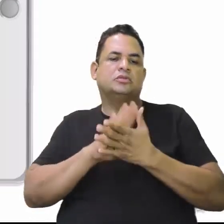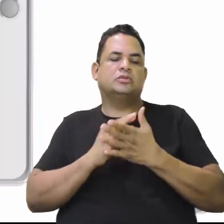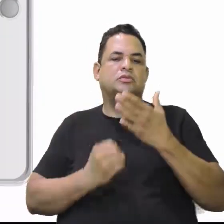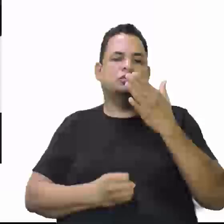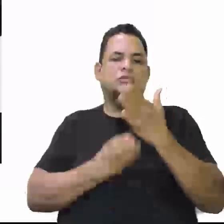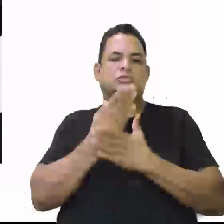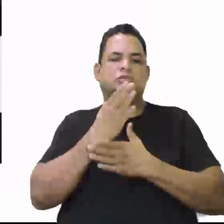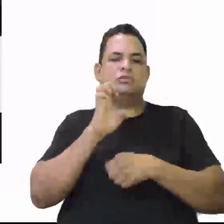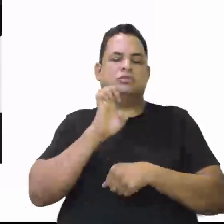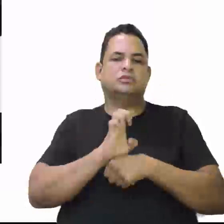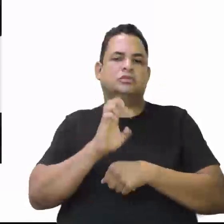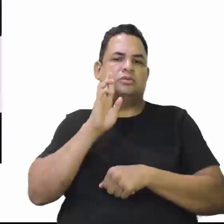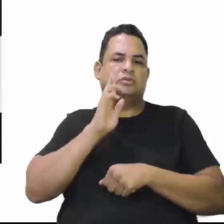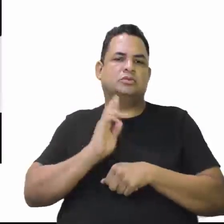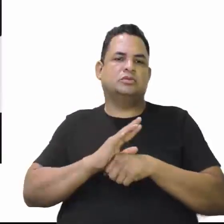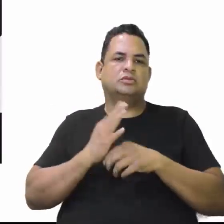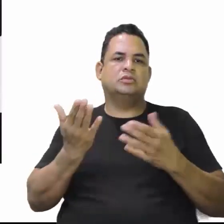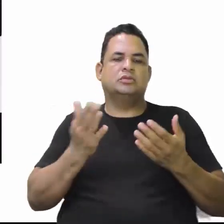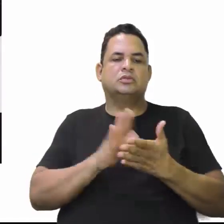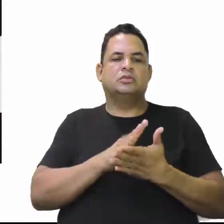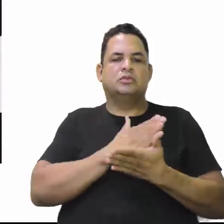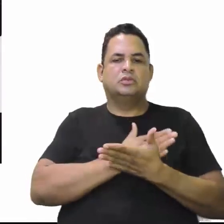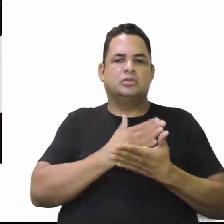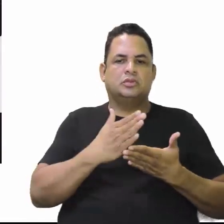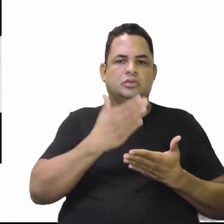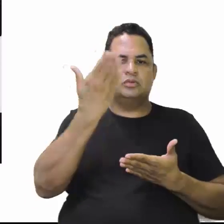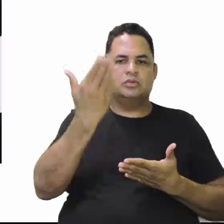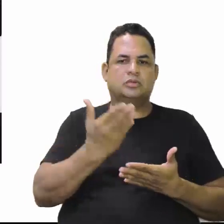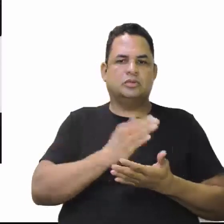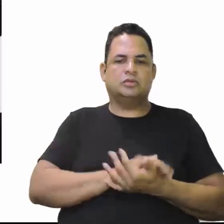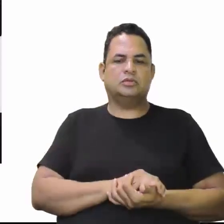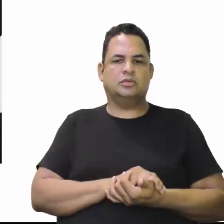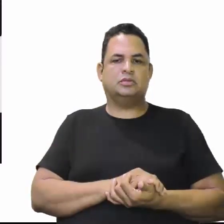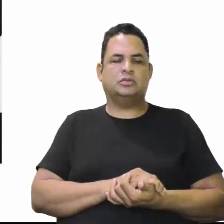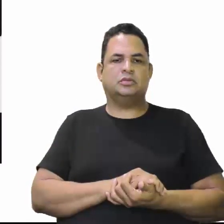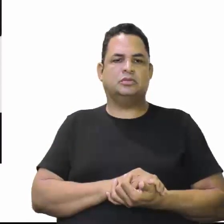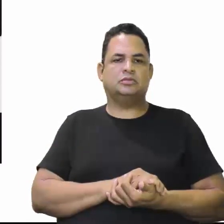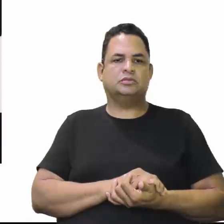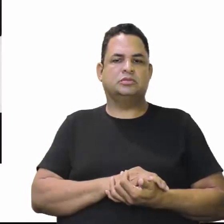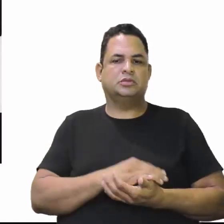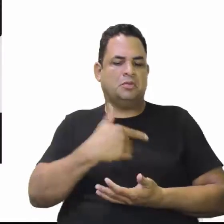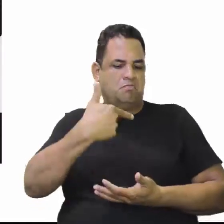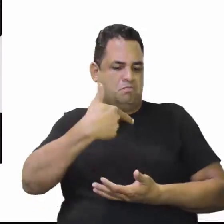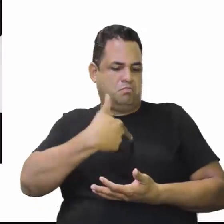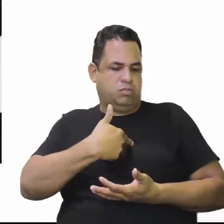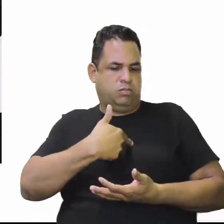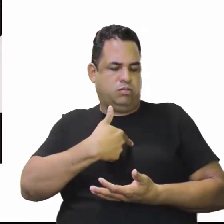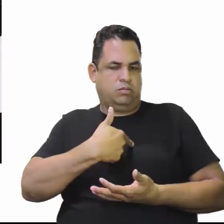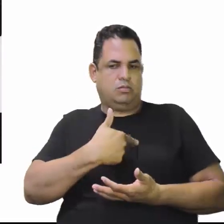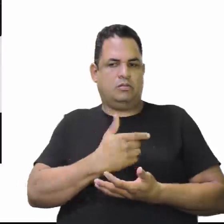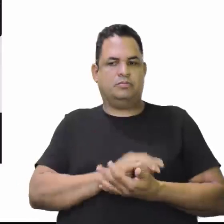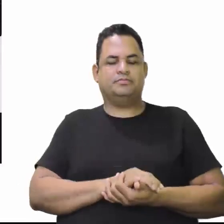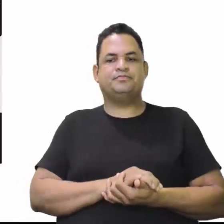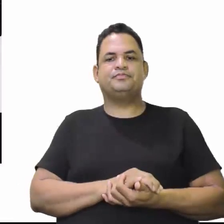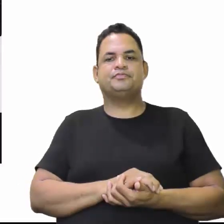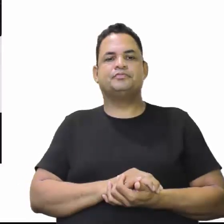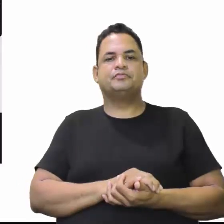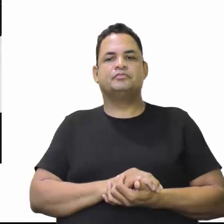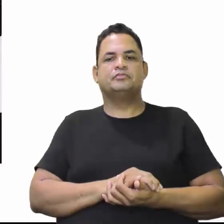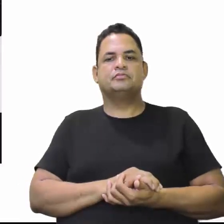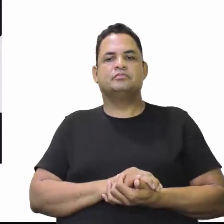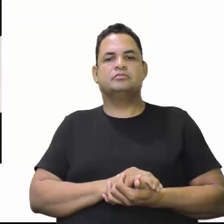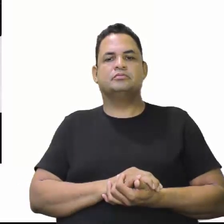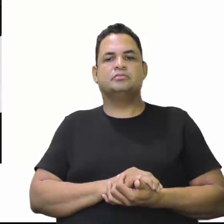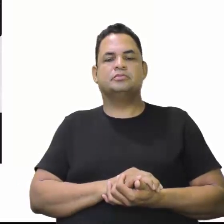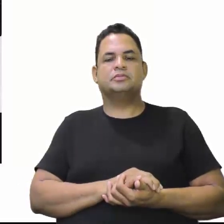Então, vamos. A gente começa a ver essa figura de Getúlio Vargas aí, Essa chamada Marcha